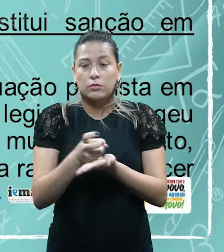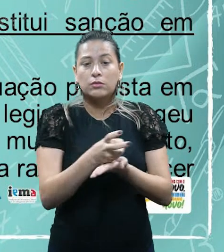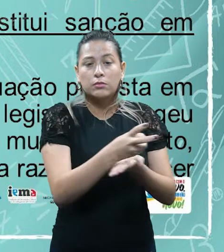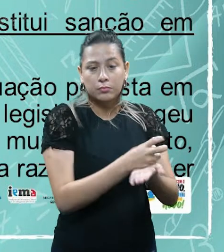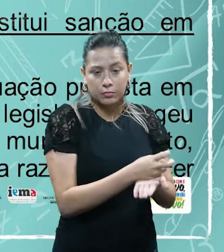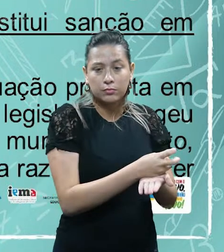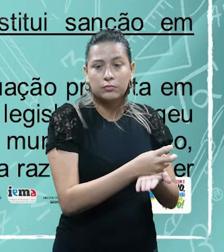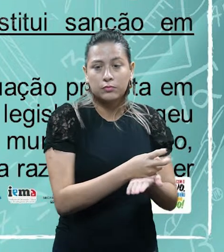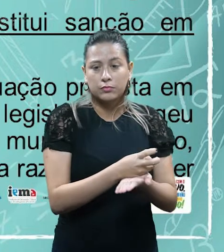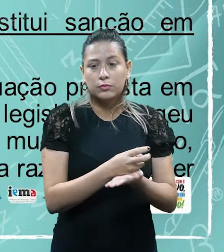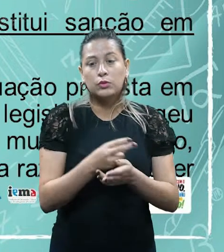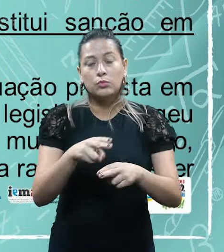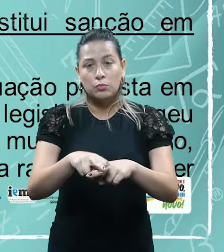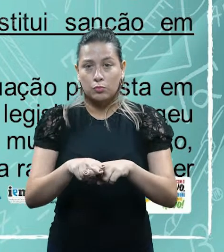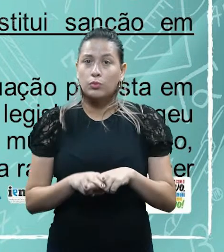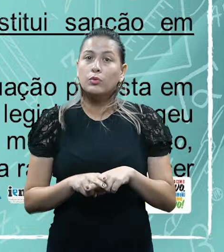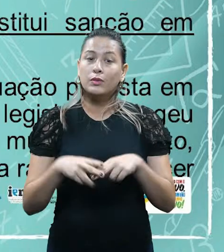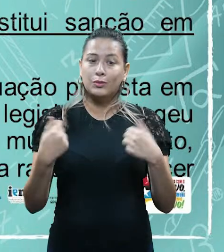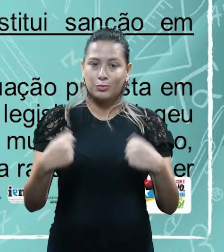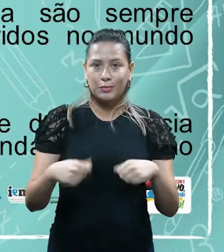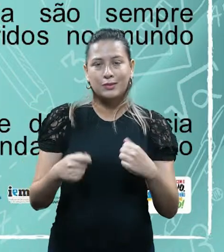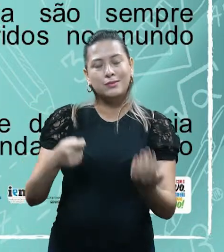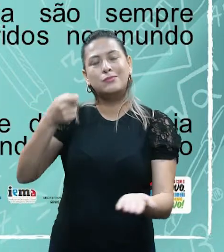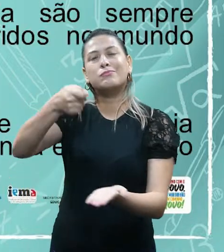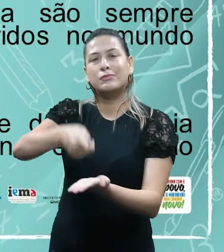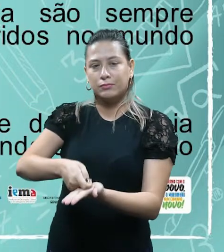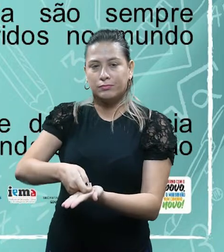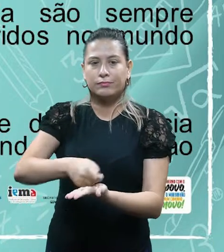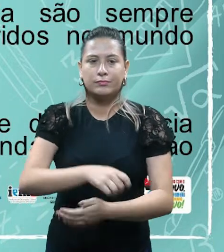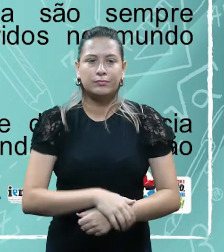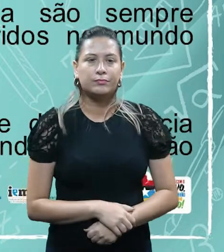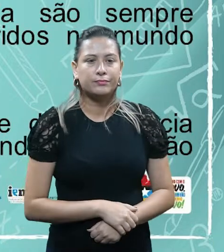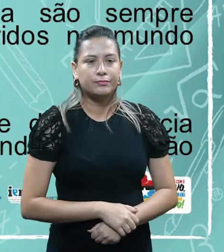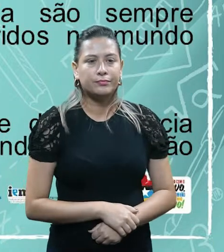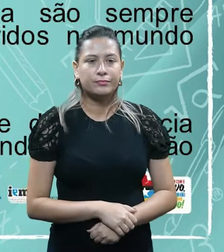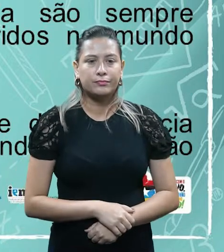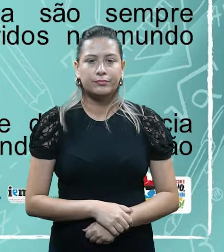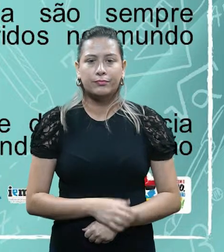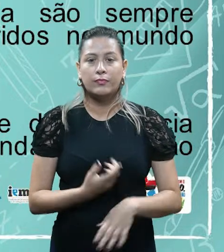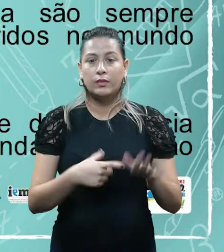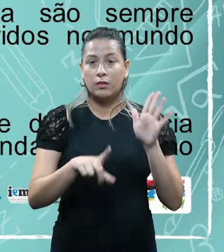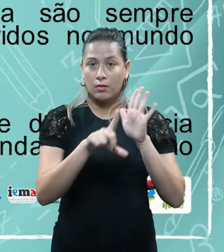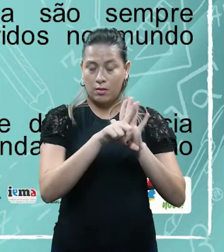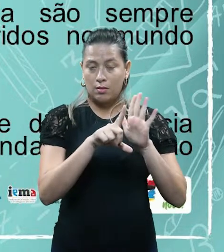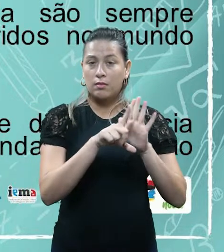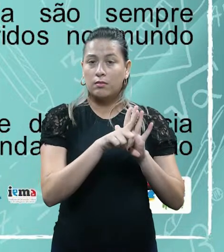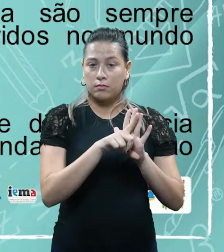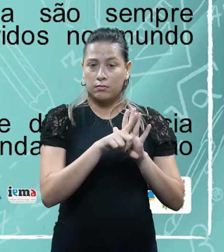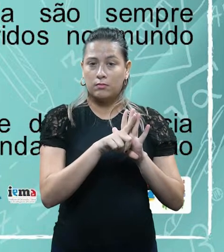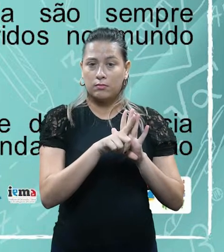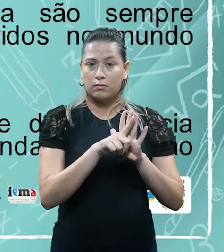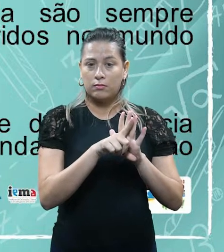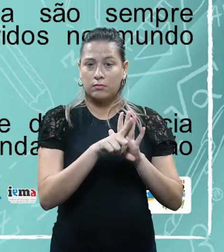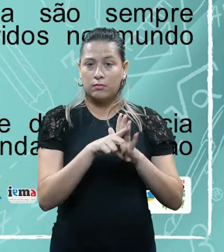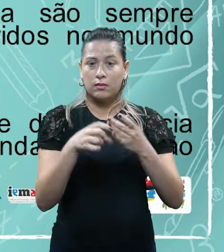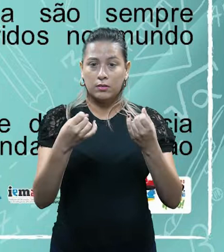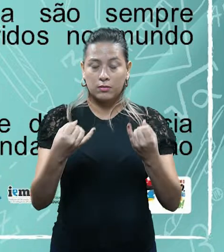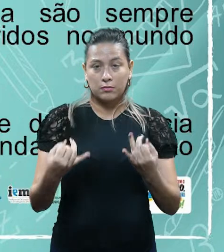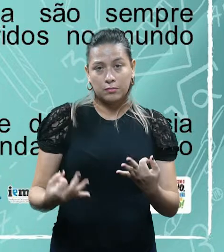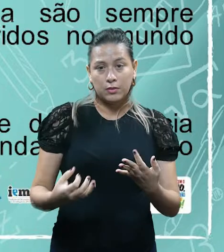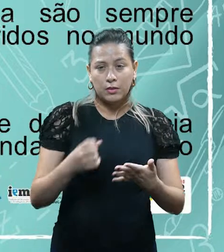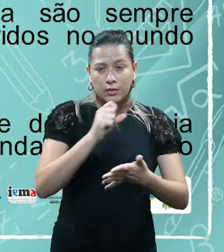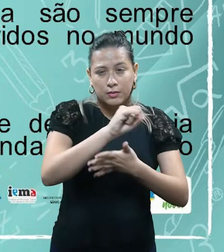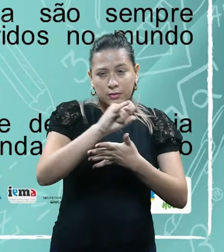irá nascer a obrigação de pagar um tributo. A lei, ela prevê, é, que de fato, né, a hipótese de